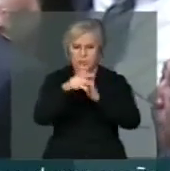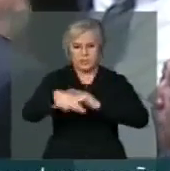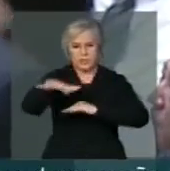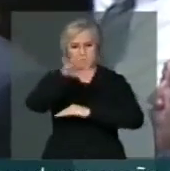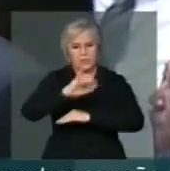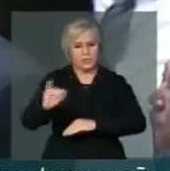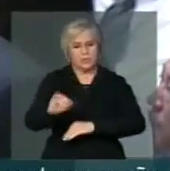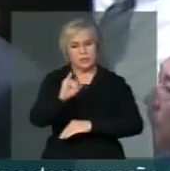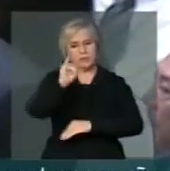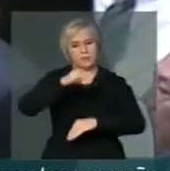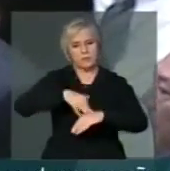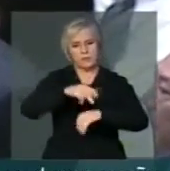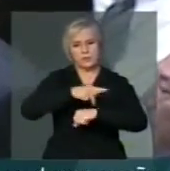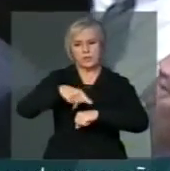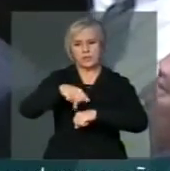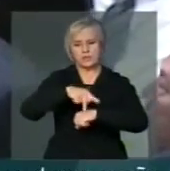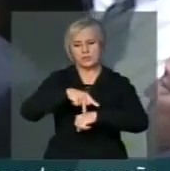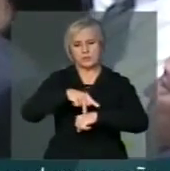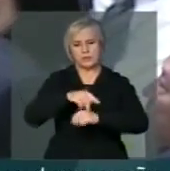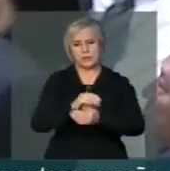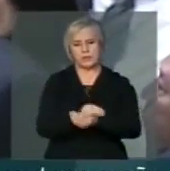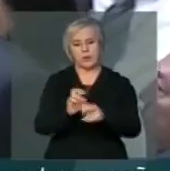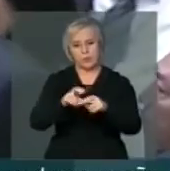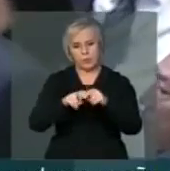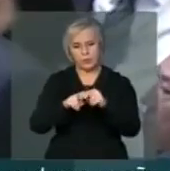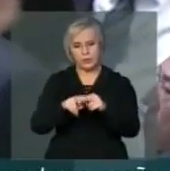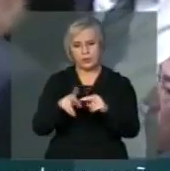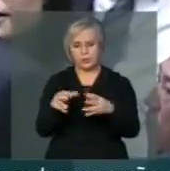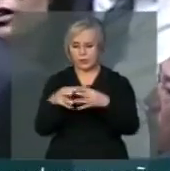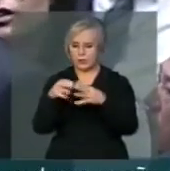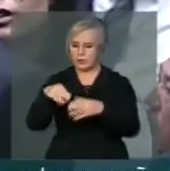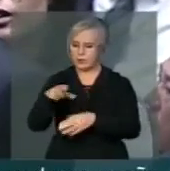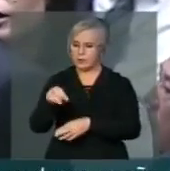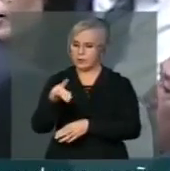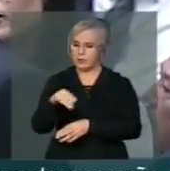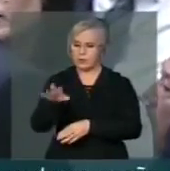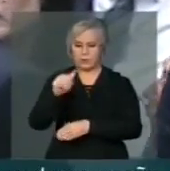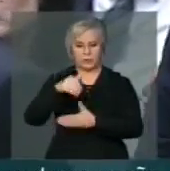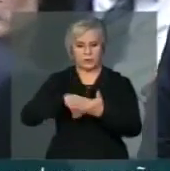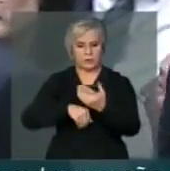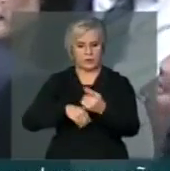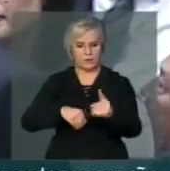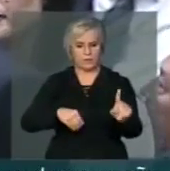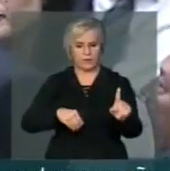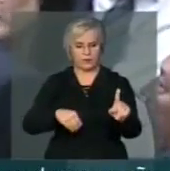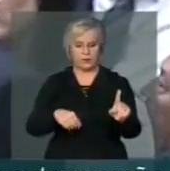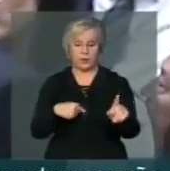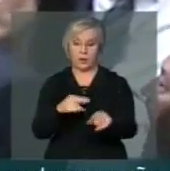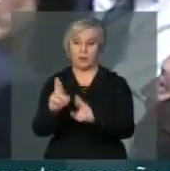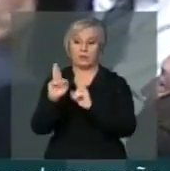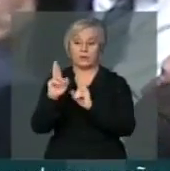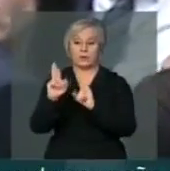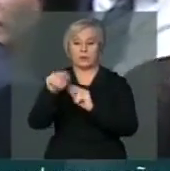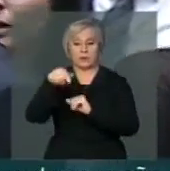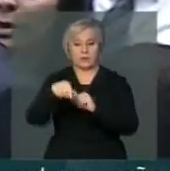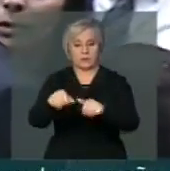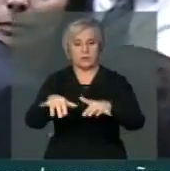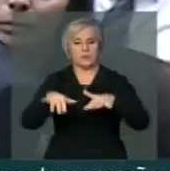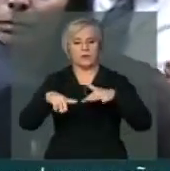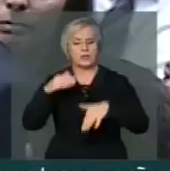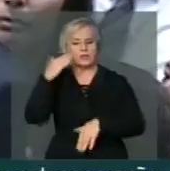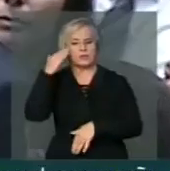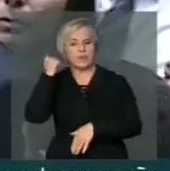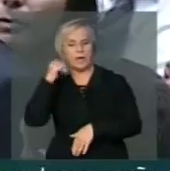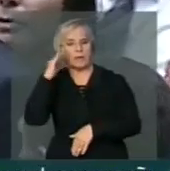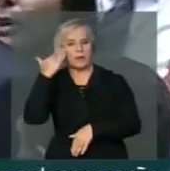para o país e para a economia brasileira. Portanto, a minoria encaminha o voto não, seu presidente. Na esperança que este plenário saiba